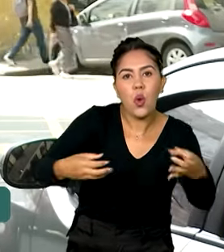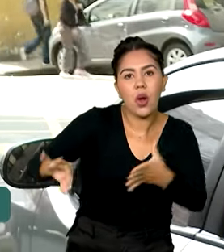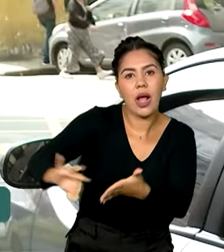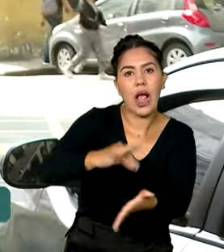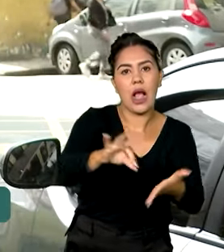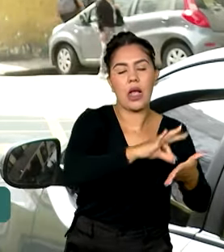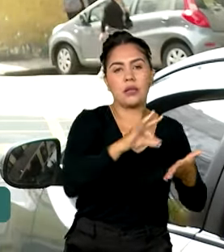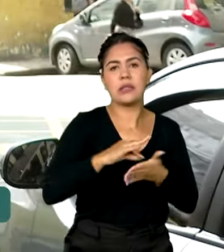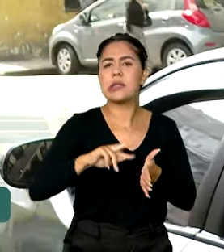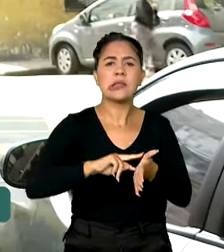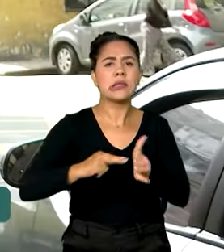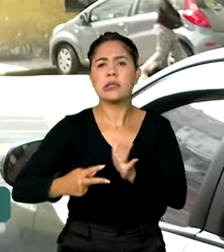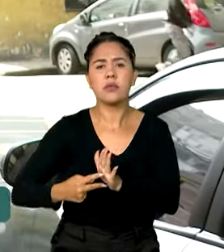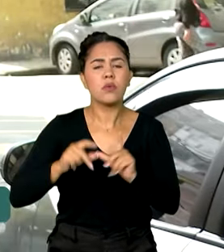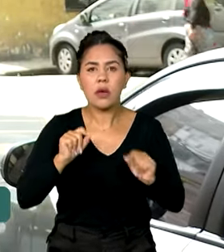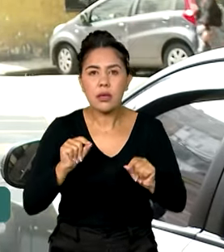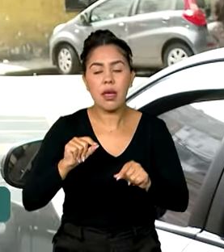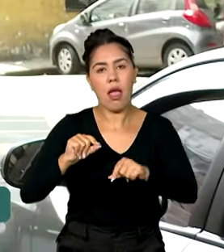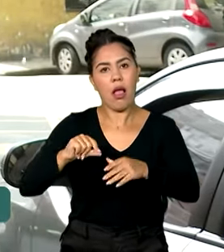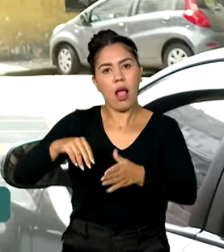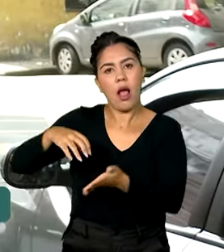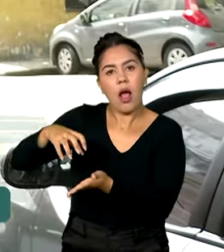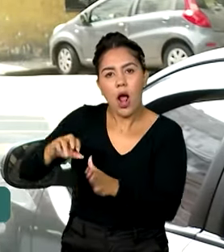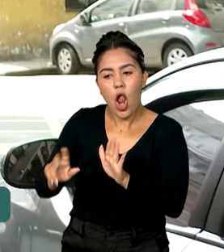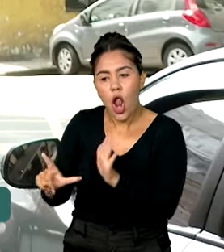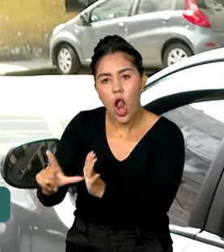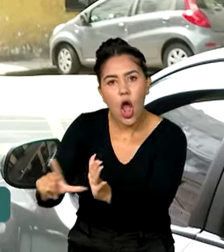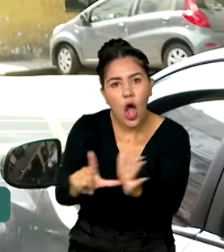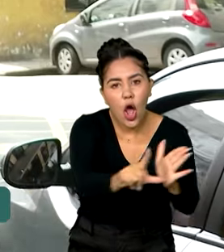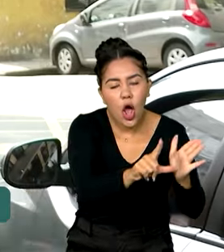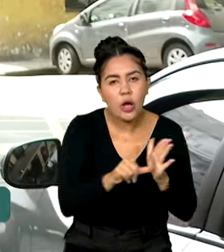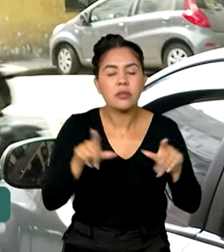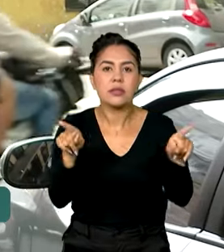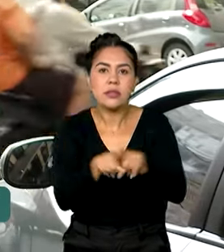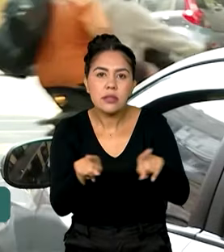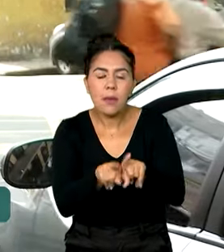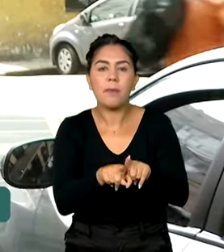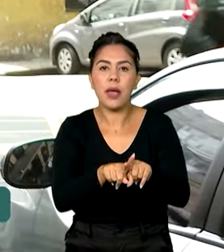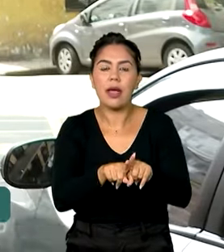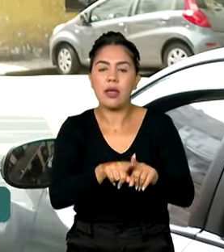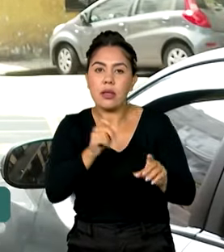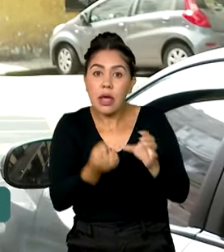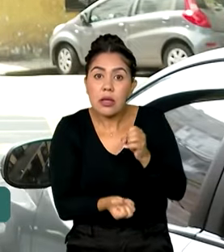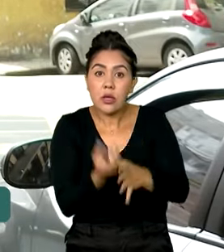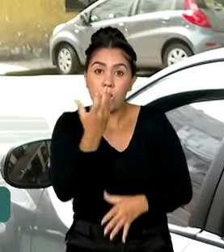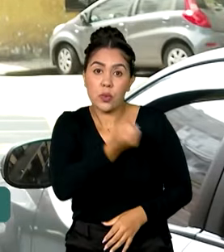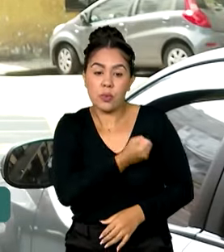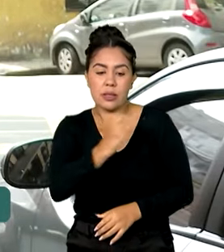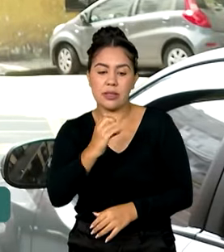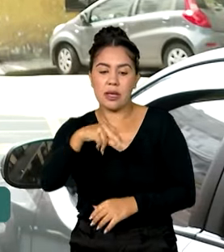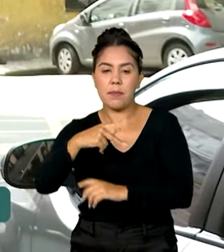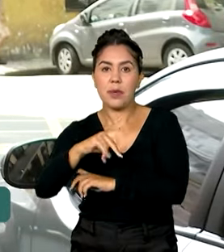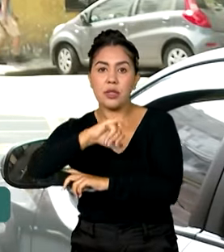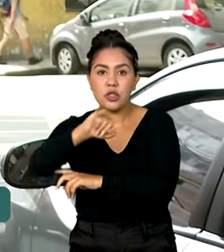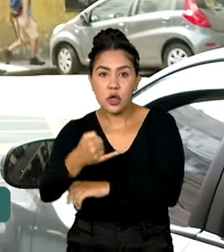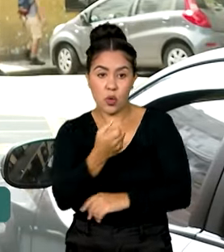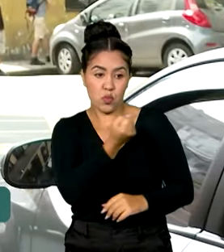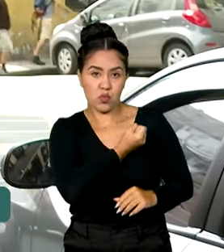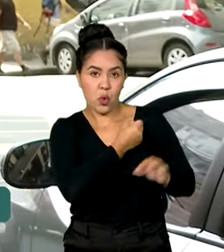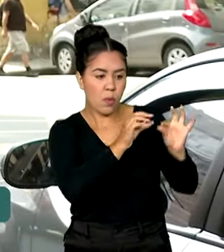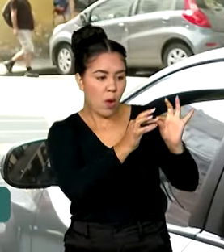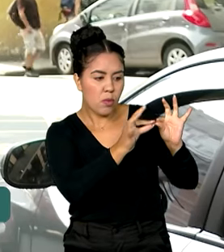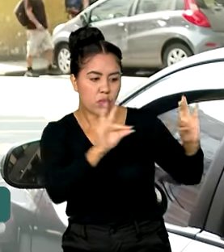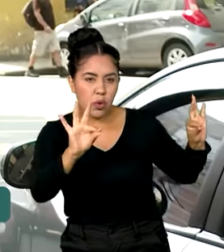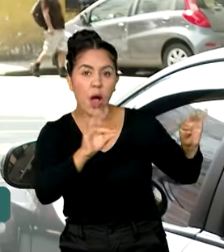Isso significa que os estabelecimentos, as empresas que já têm o CNPJ numérico, esse registro continua válido e não vai